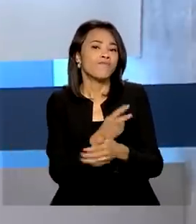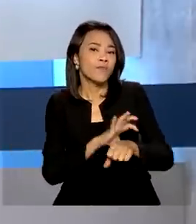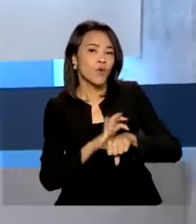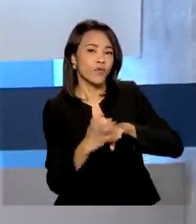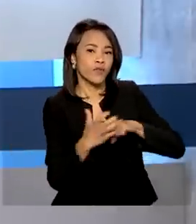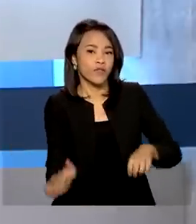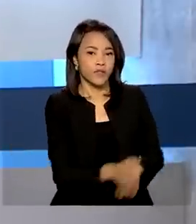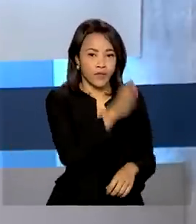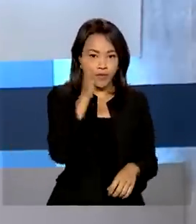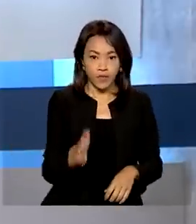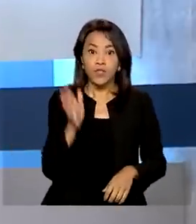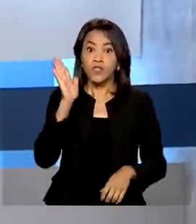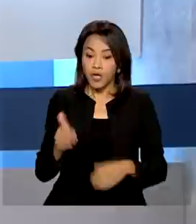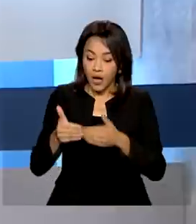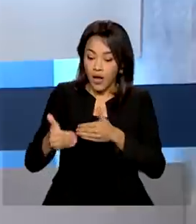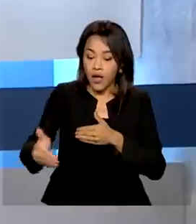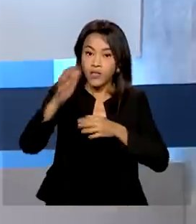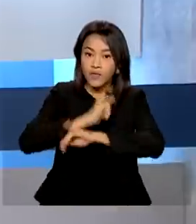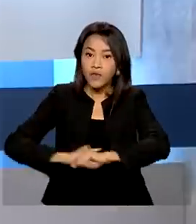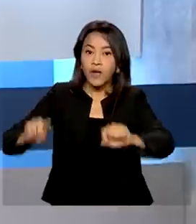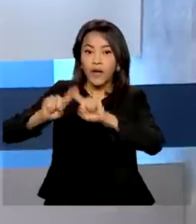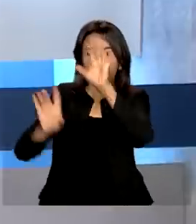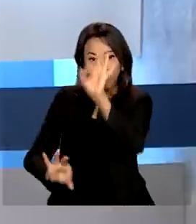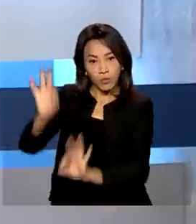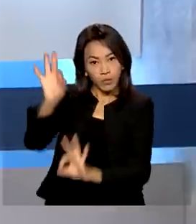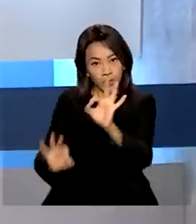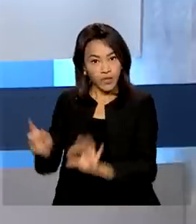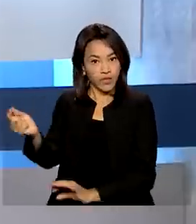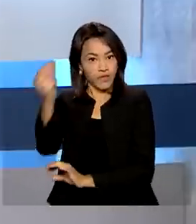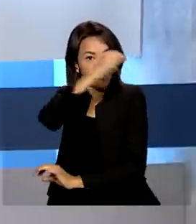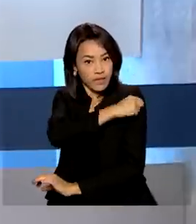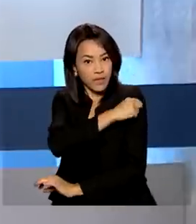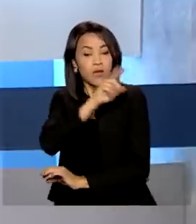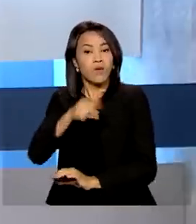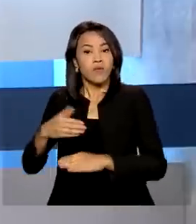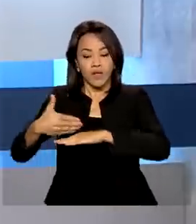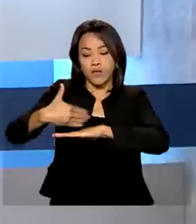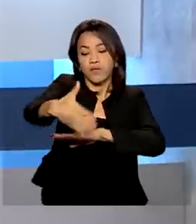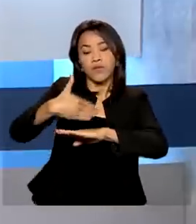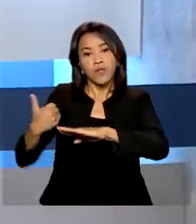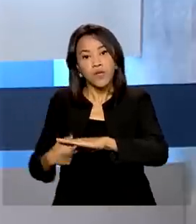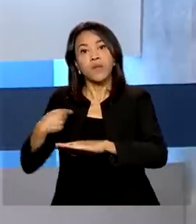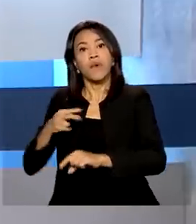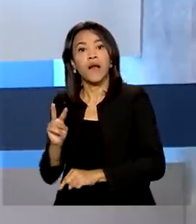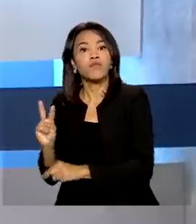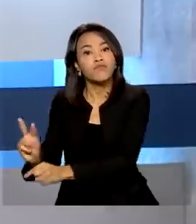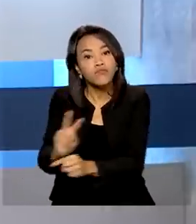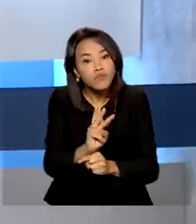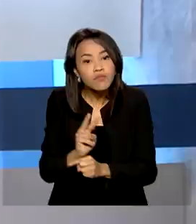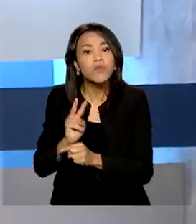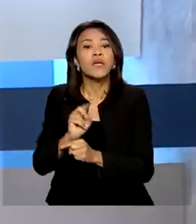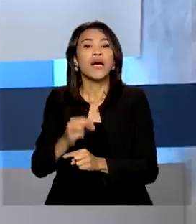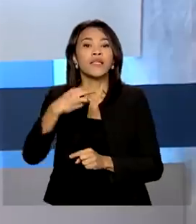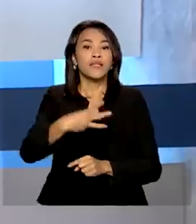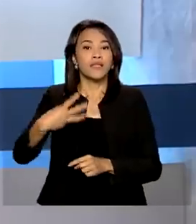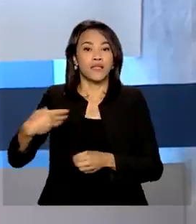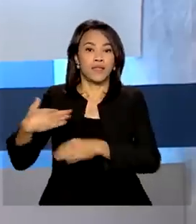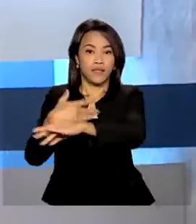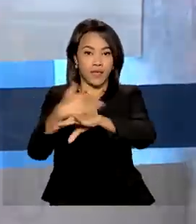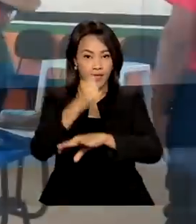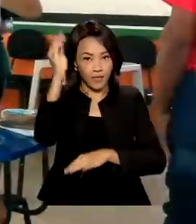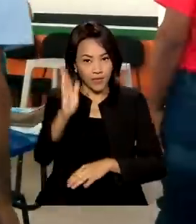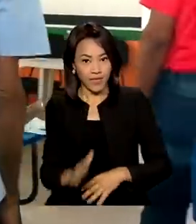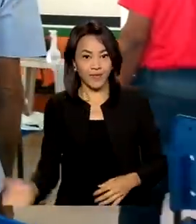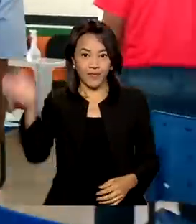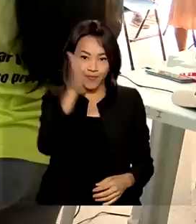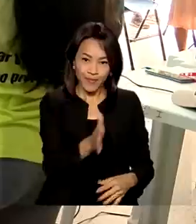Lançado o plano de vacinação nas fronteiras para ampliar a cobertura vacinal em 33 cidades brasileiras. E a